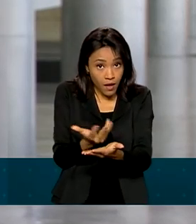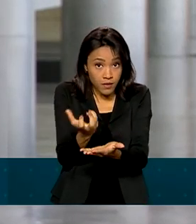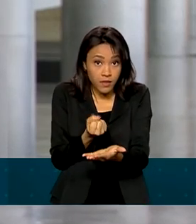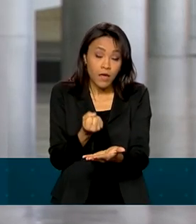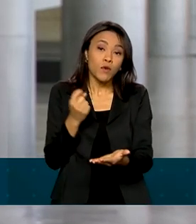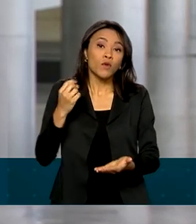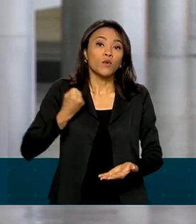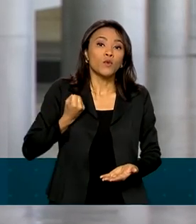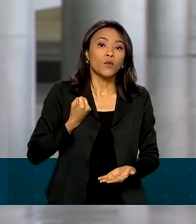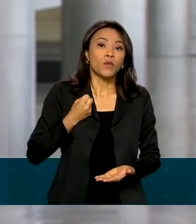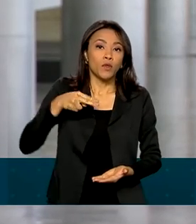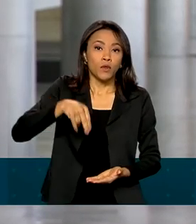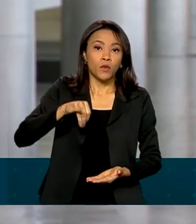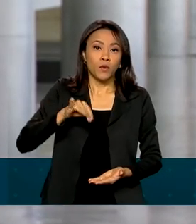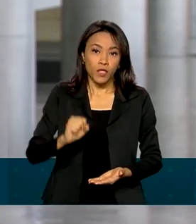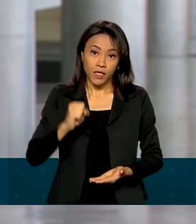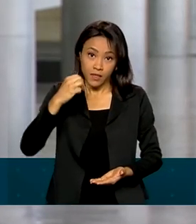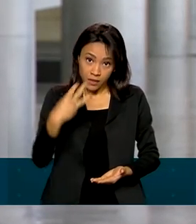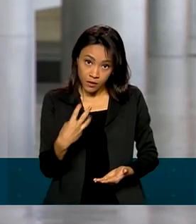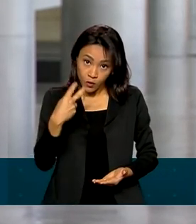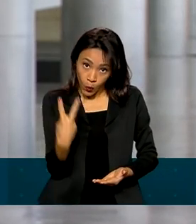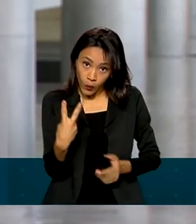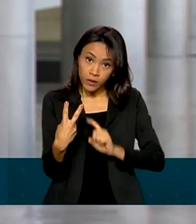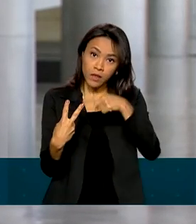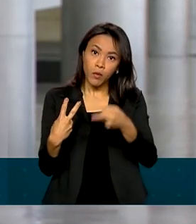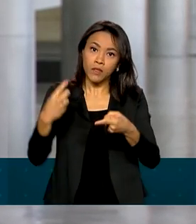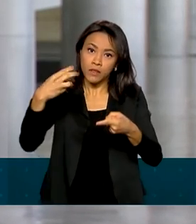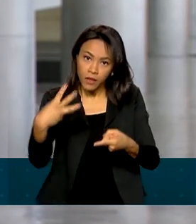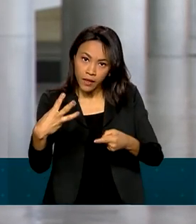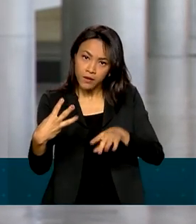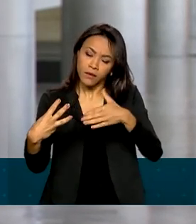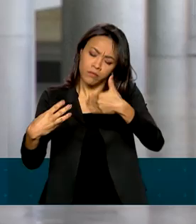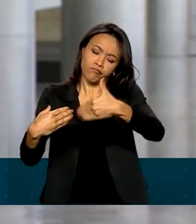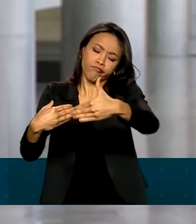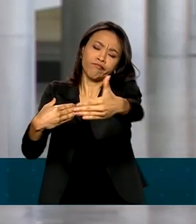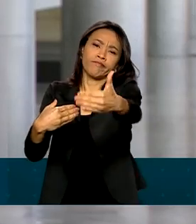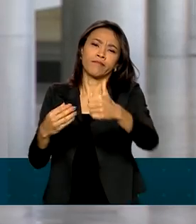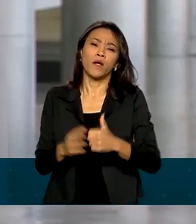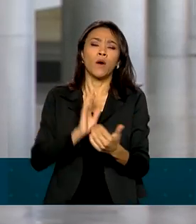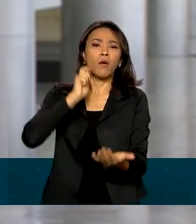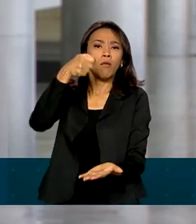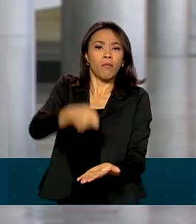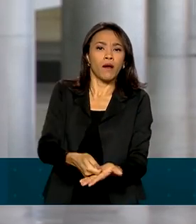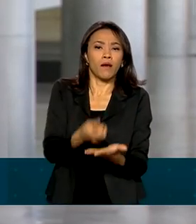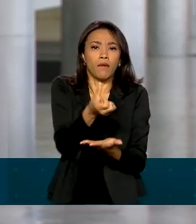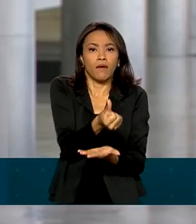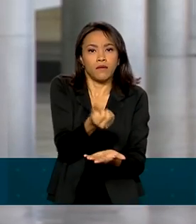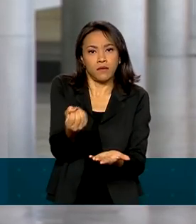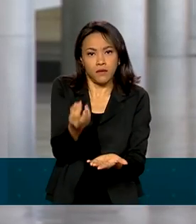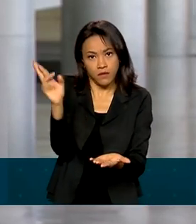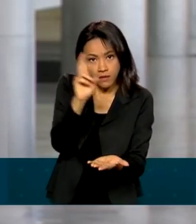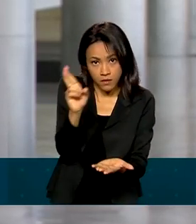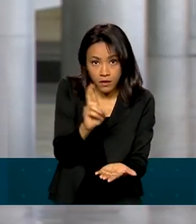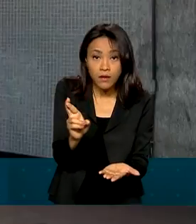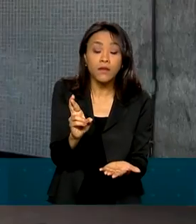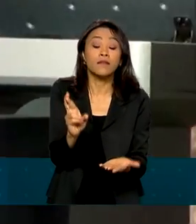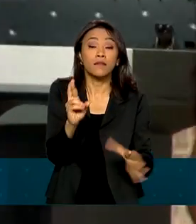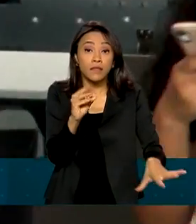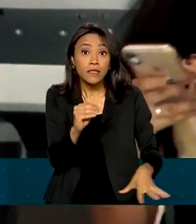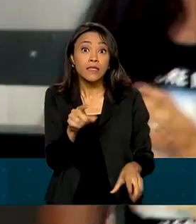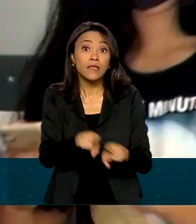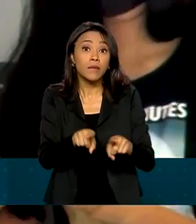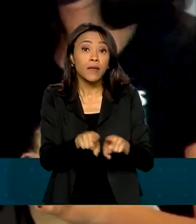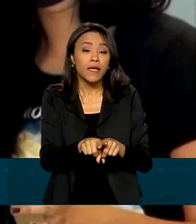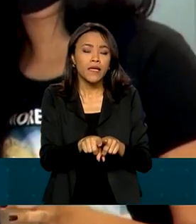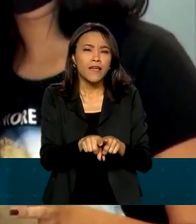2, na quarta-feira o com final 3 e assim por diante. O pagamento mínimo é de R$ 600 e mais de 20